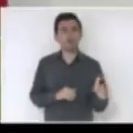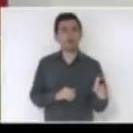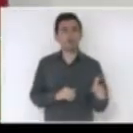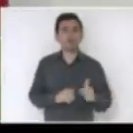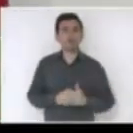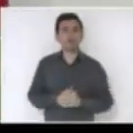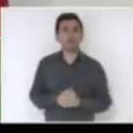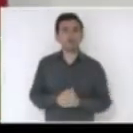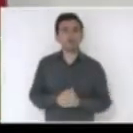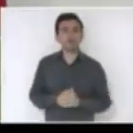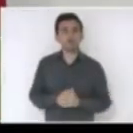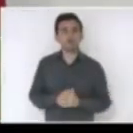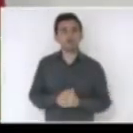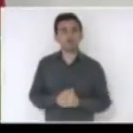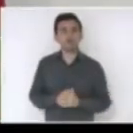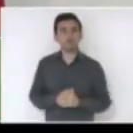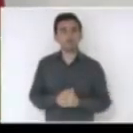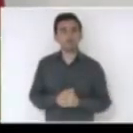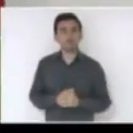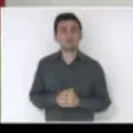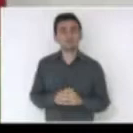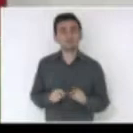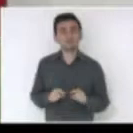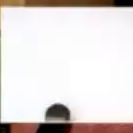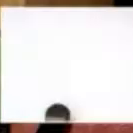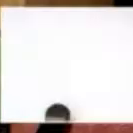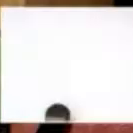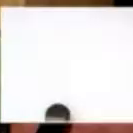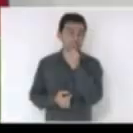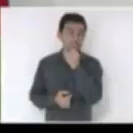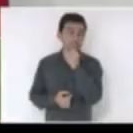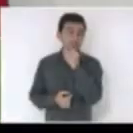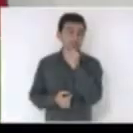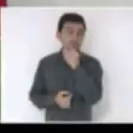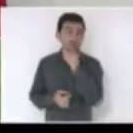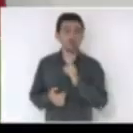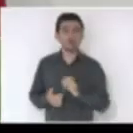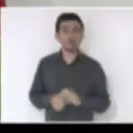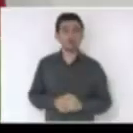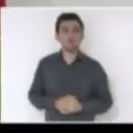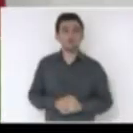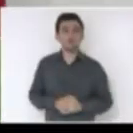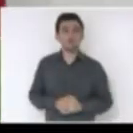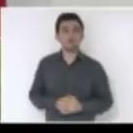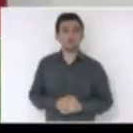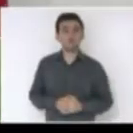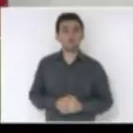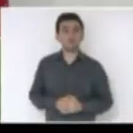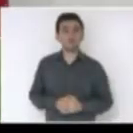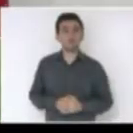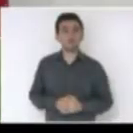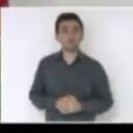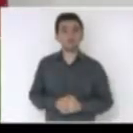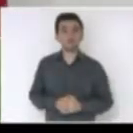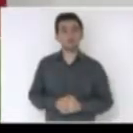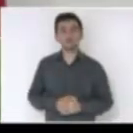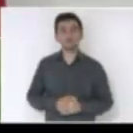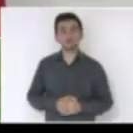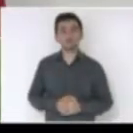continua da mesma forma. Veja, por exemplo, algumas questões aqui. Cancelamento de despesas e liquidadas.